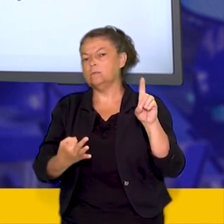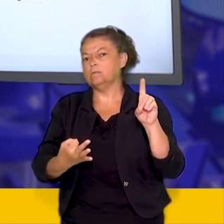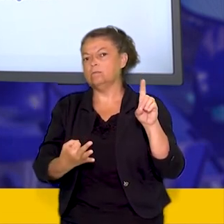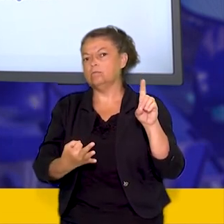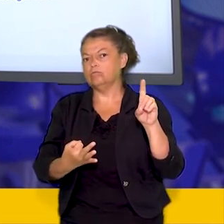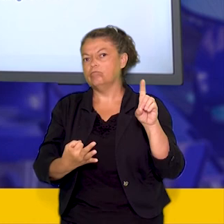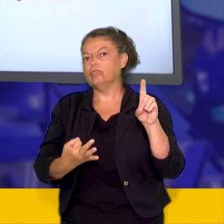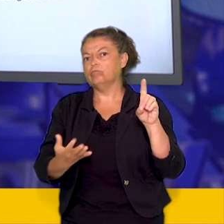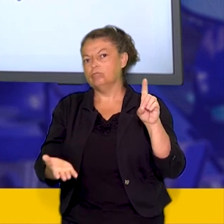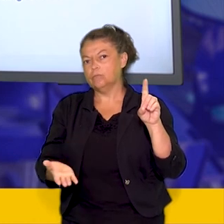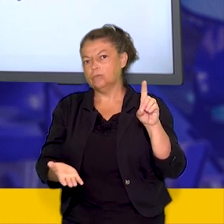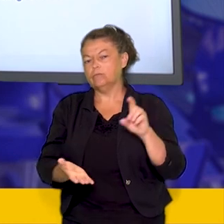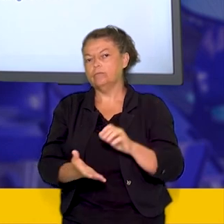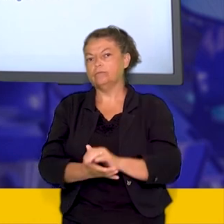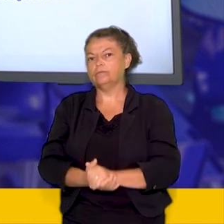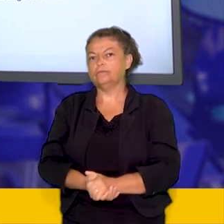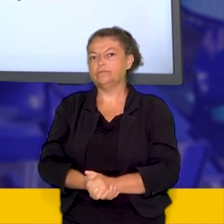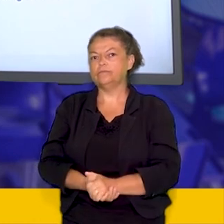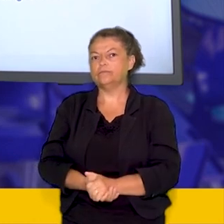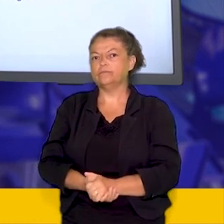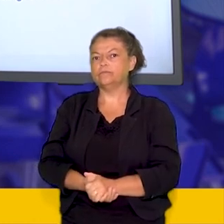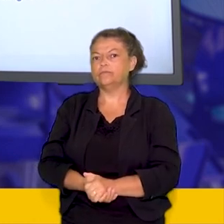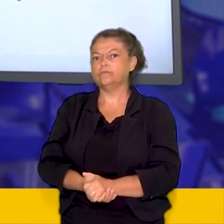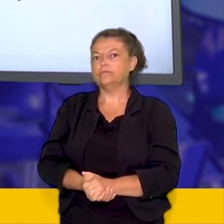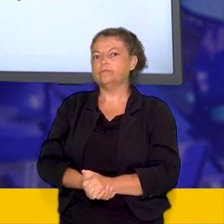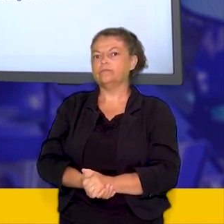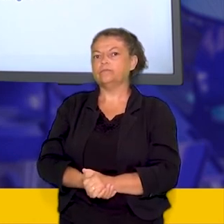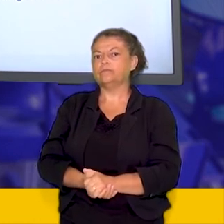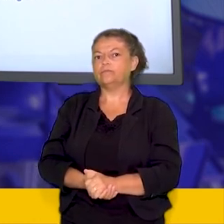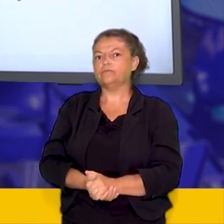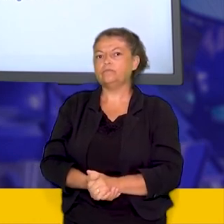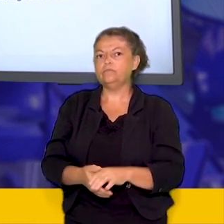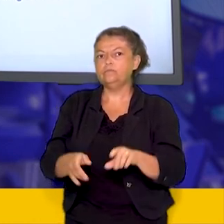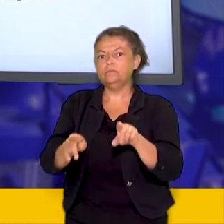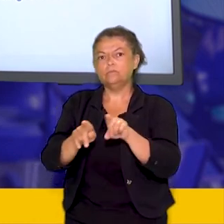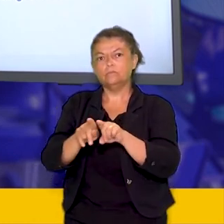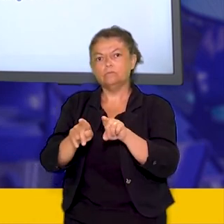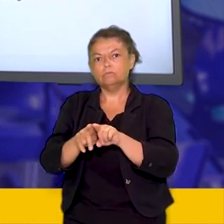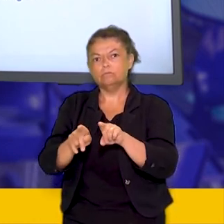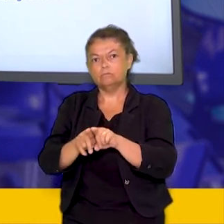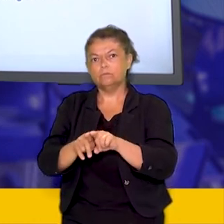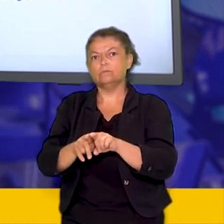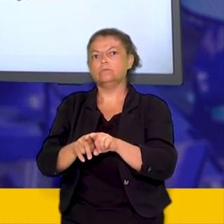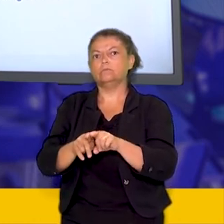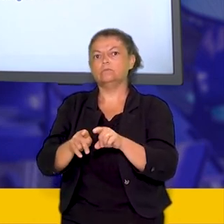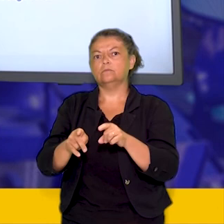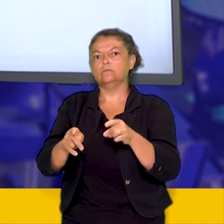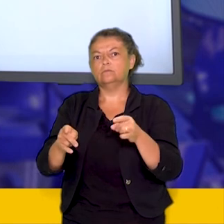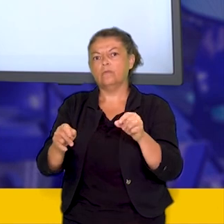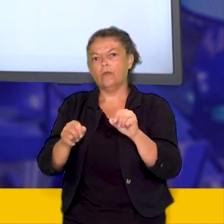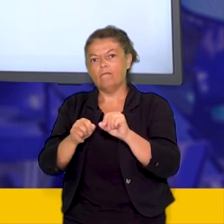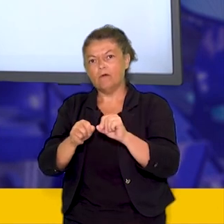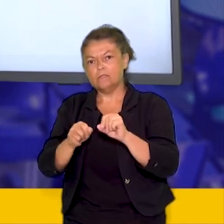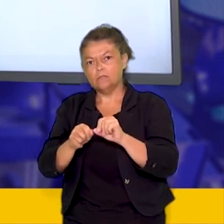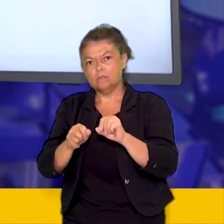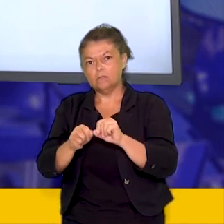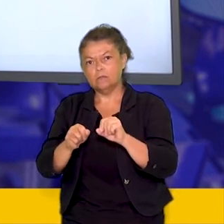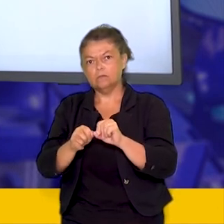o descontentamento dos sonáticos que buscavam efetivar práticas liberais burguesas